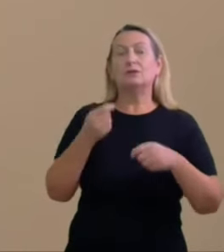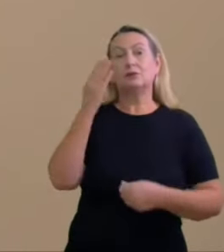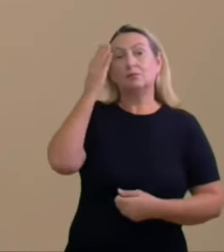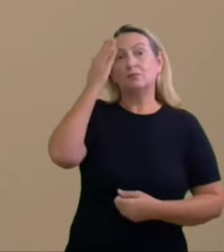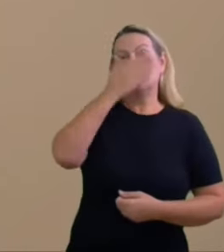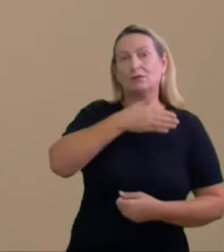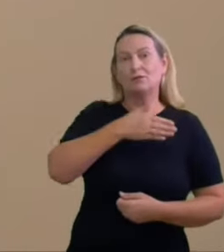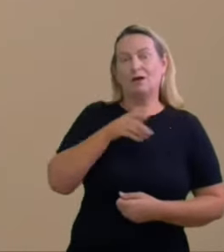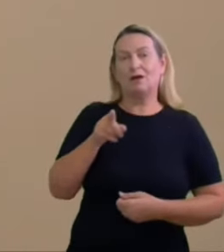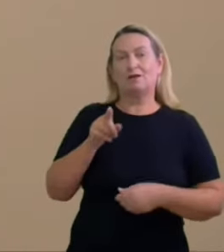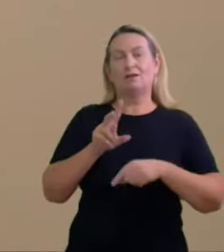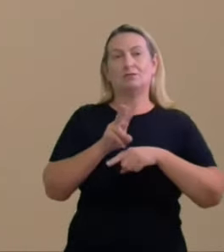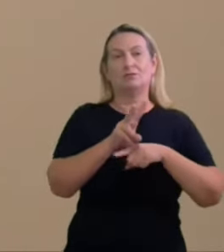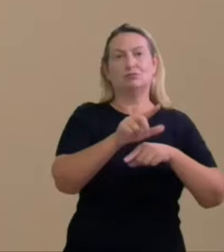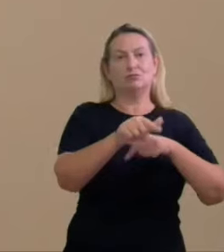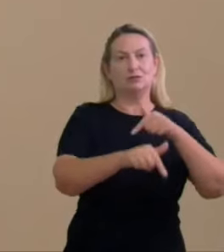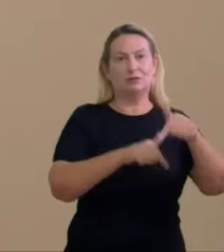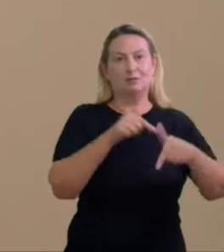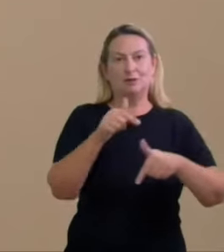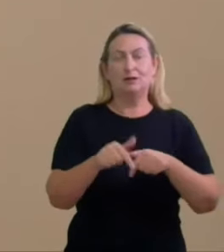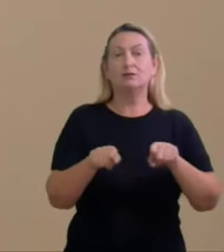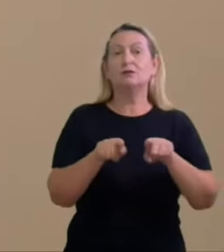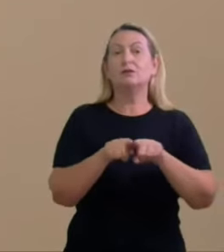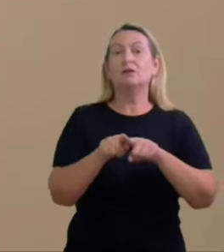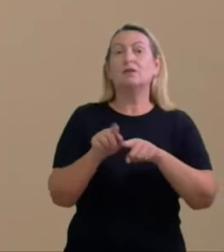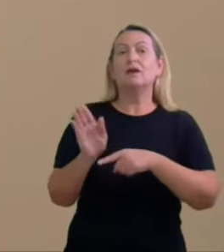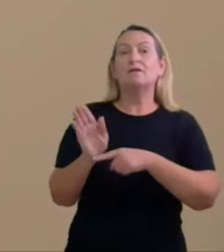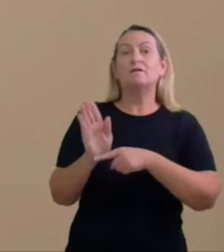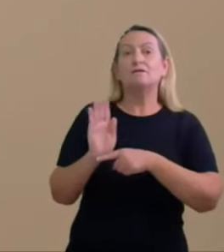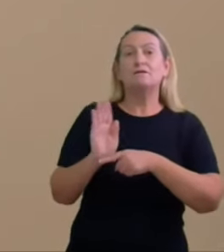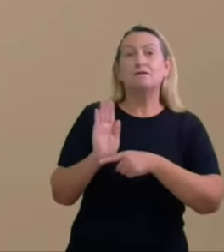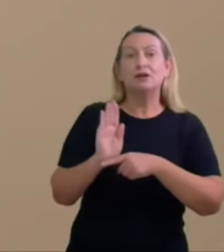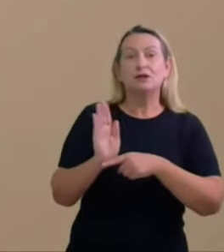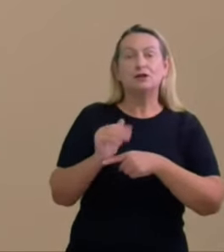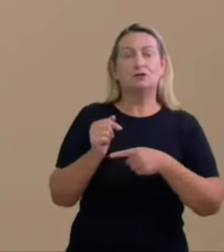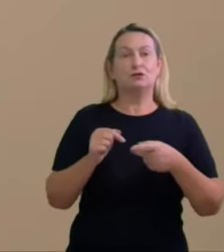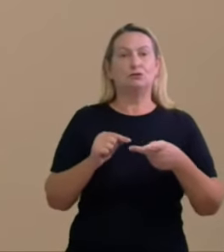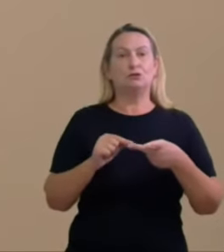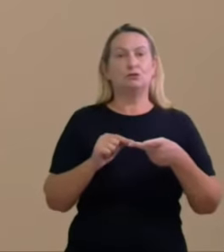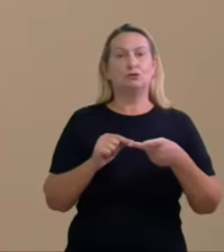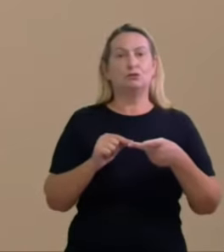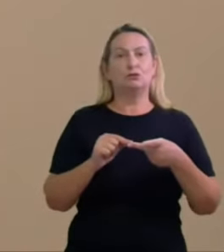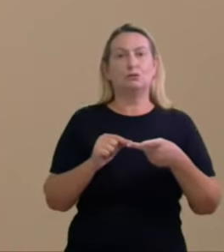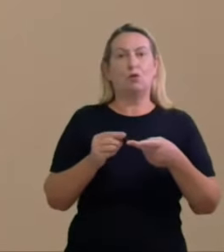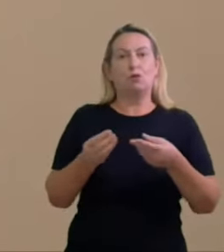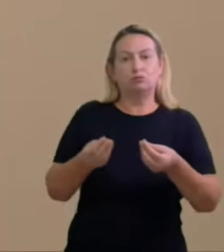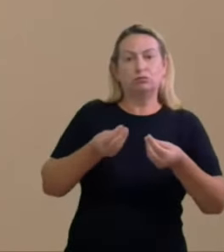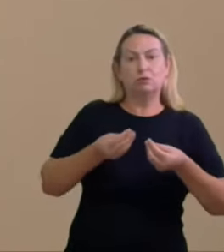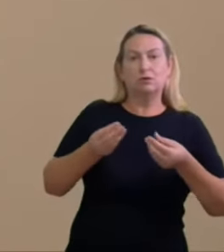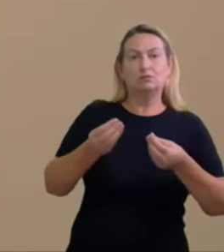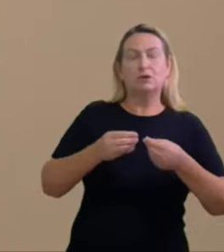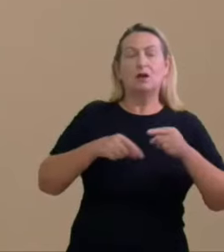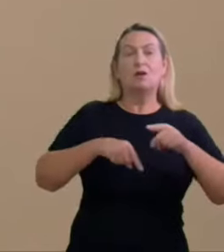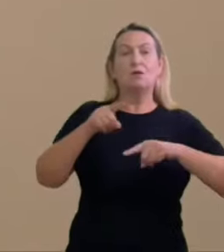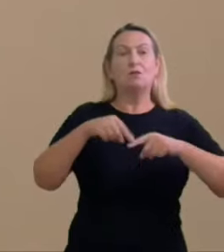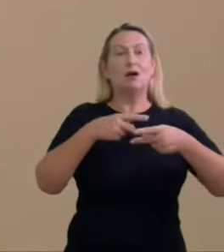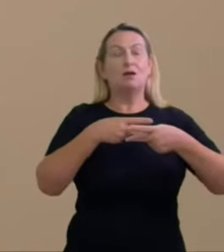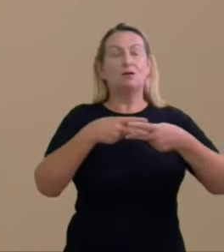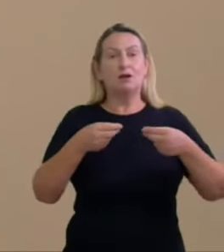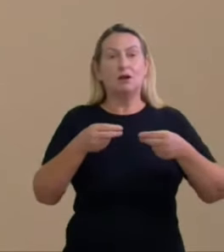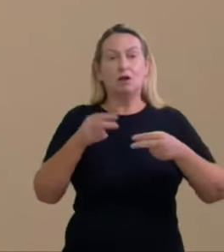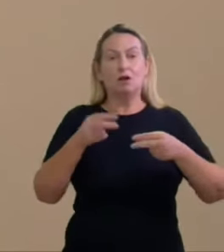juntados aos arquivos digitais dos vídeos alegadamente produzidos para que você possa avaliar o seu teor para que você possa aferir quais deles